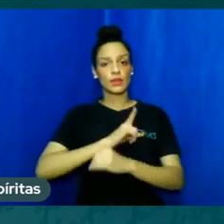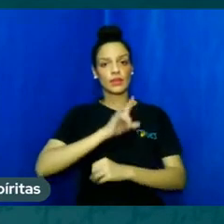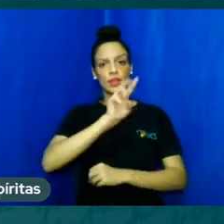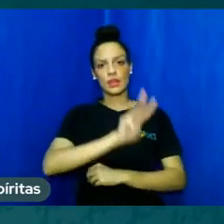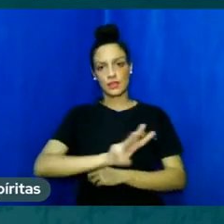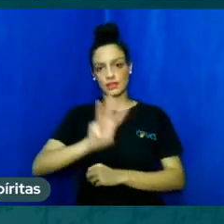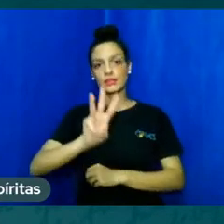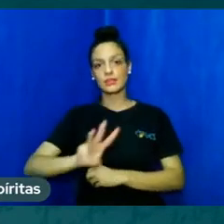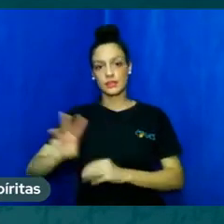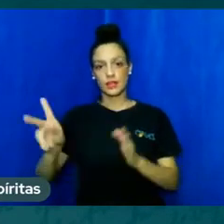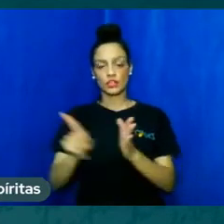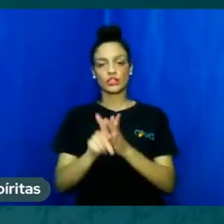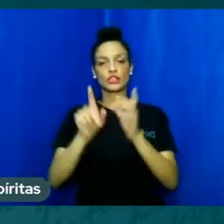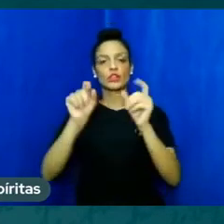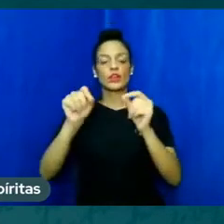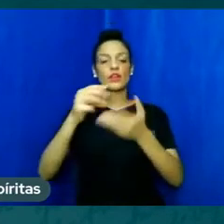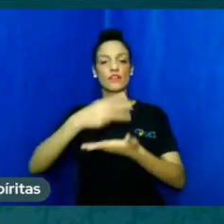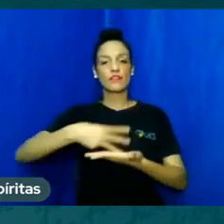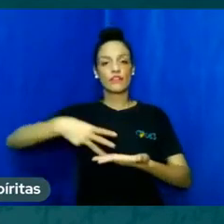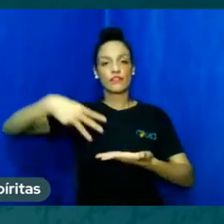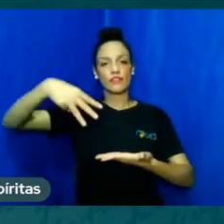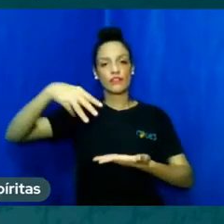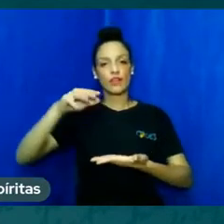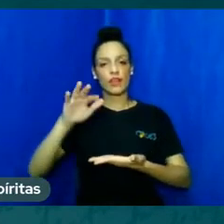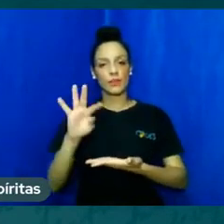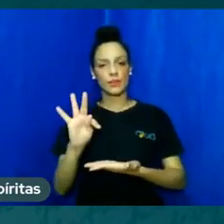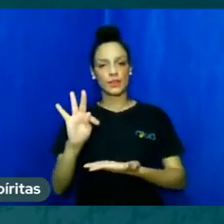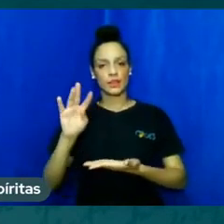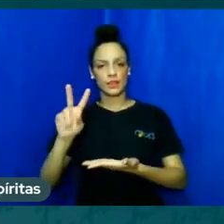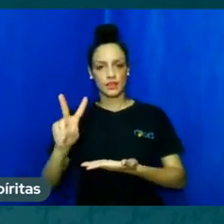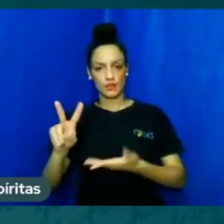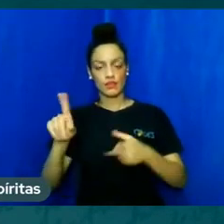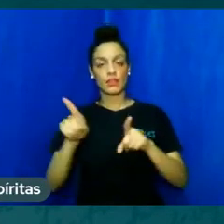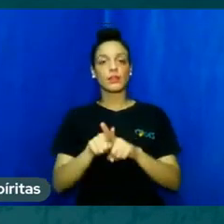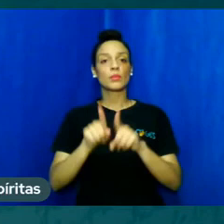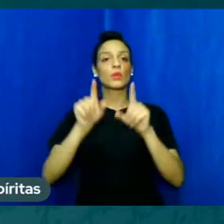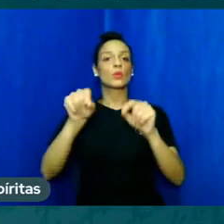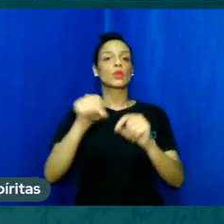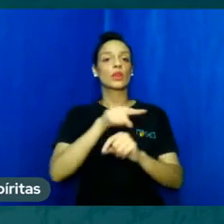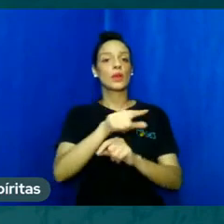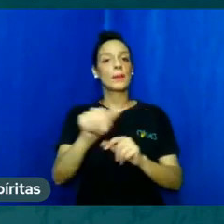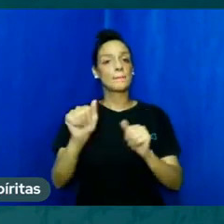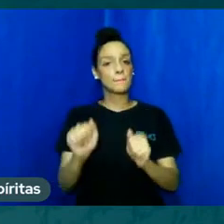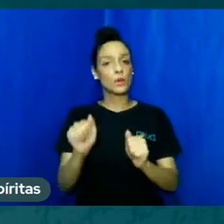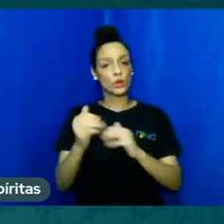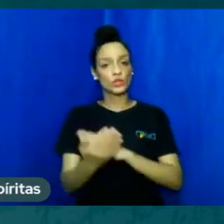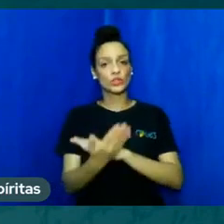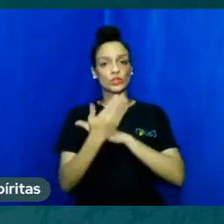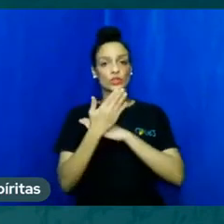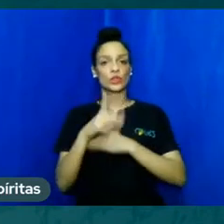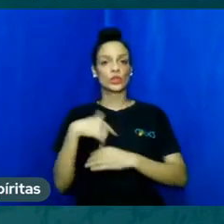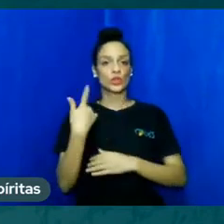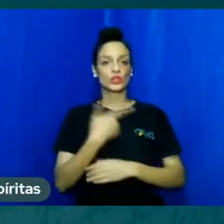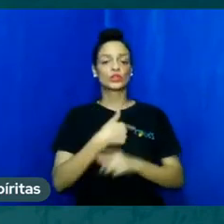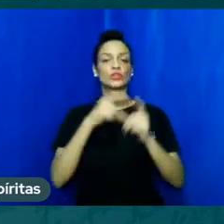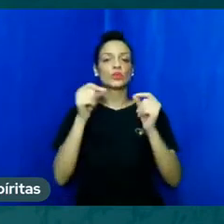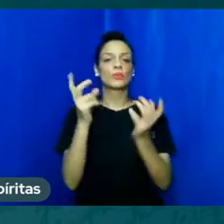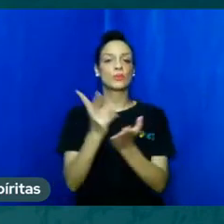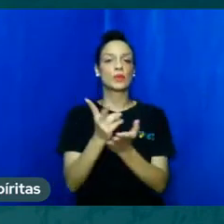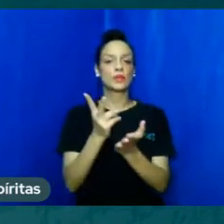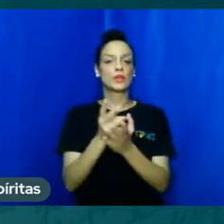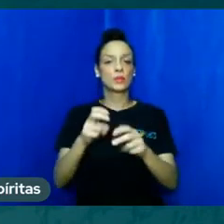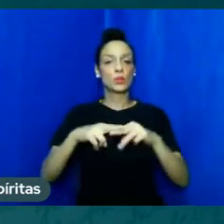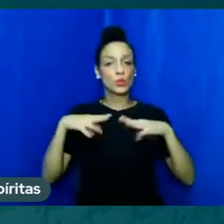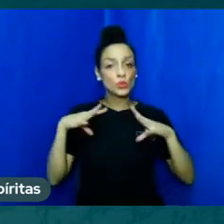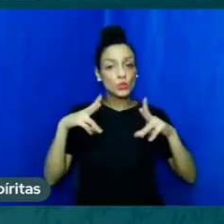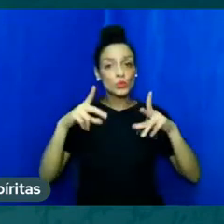e o nosso último pedido a padrinha FEB TV ajude a gente a manter os nossos programas que são todos realizados de forma